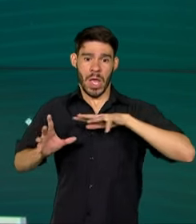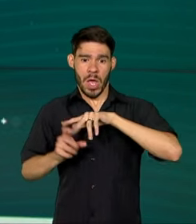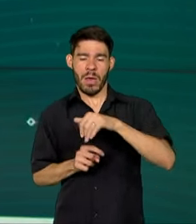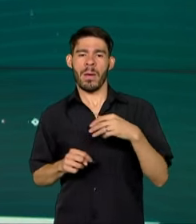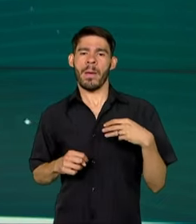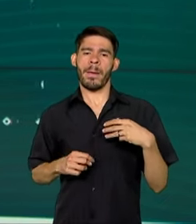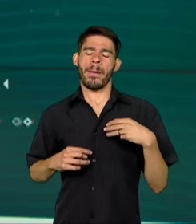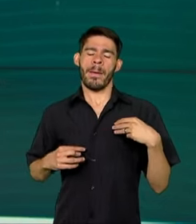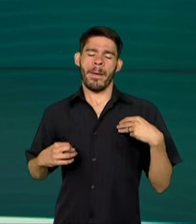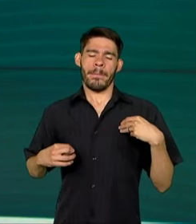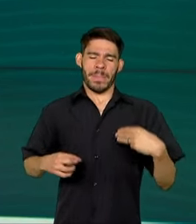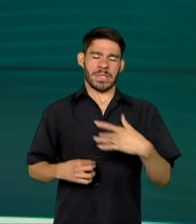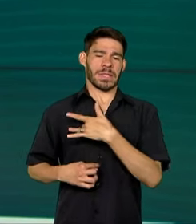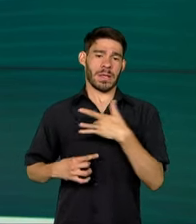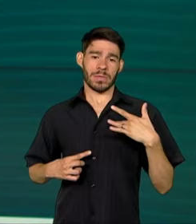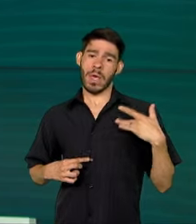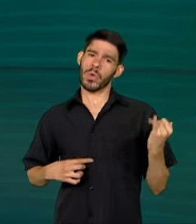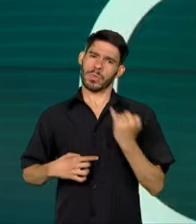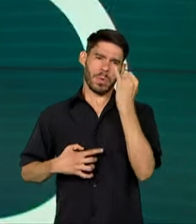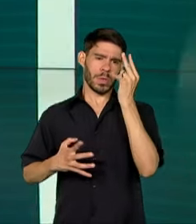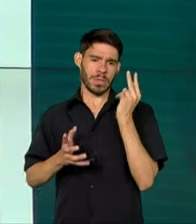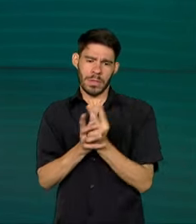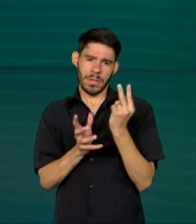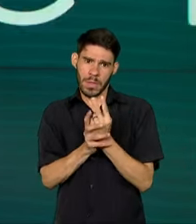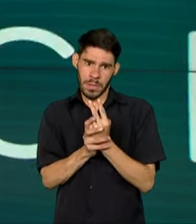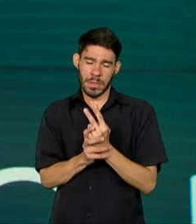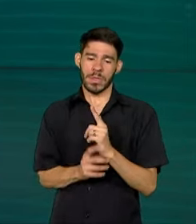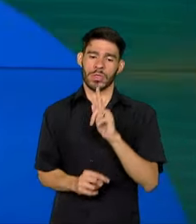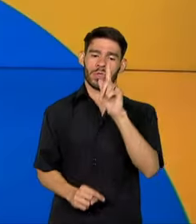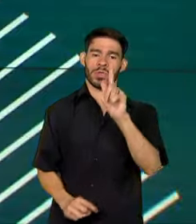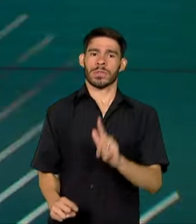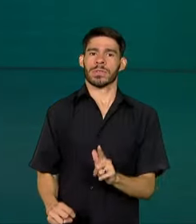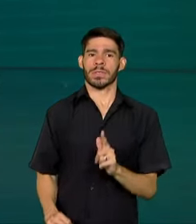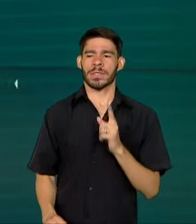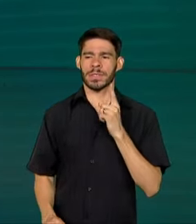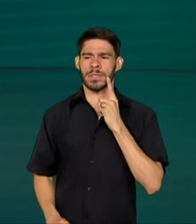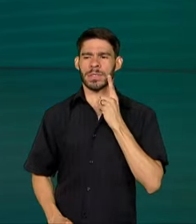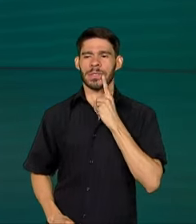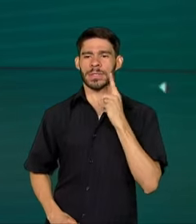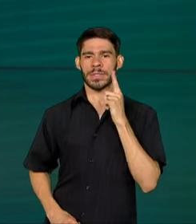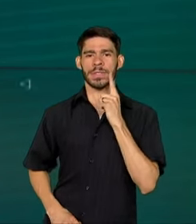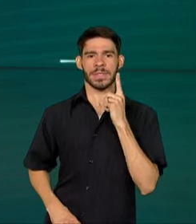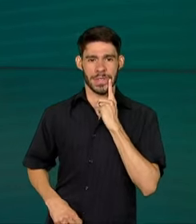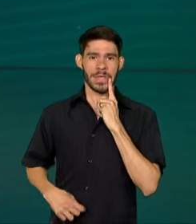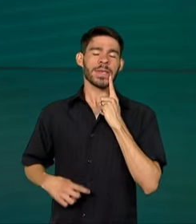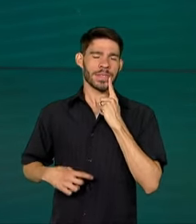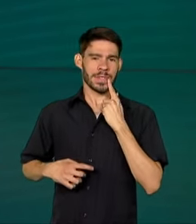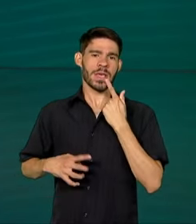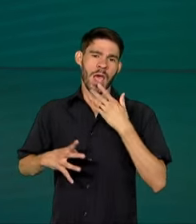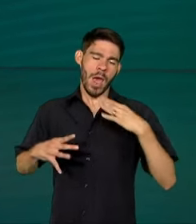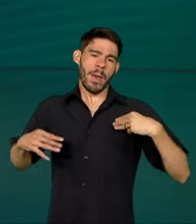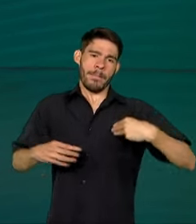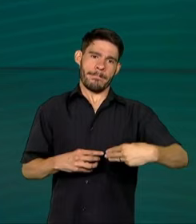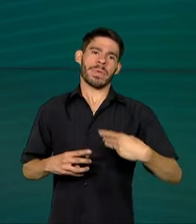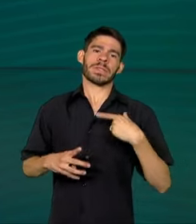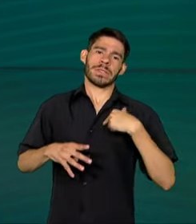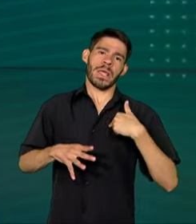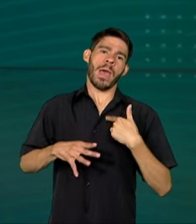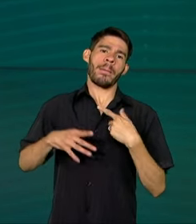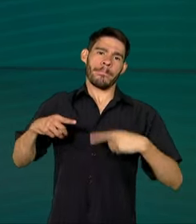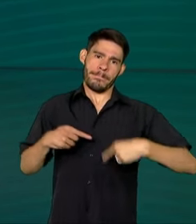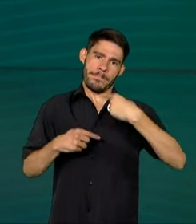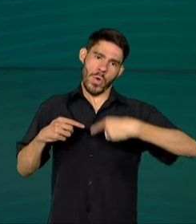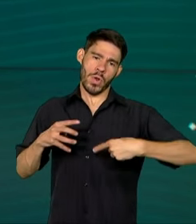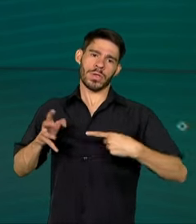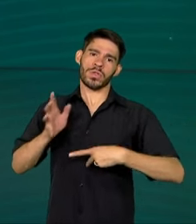Saúde nunca foi tão importante. Por isso, sob a gestão da ministra Anísia Trindade, a pasta vem colocando em prática políticas